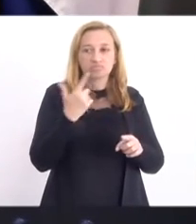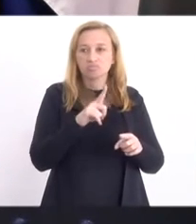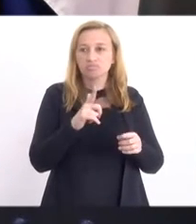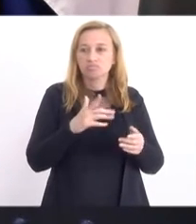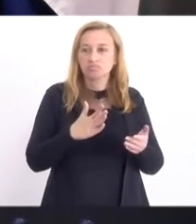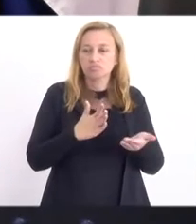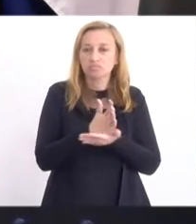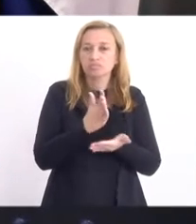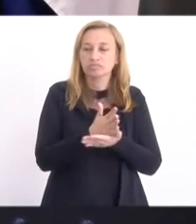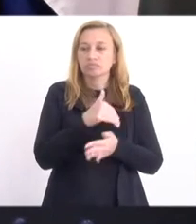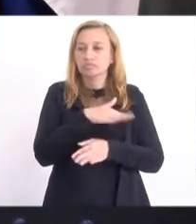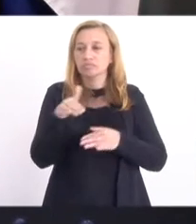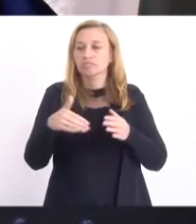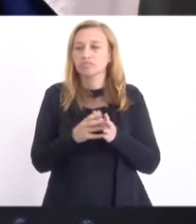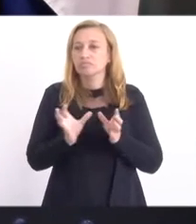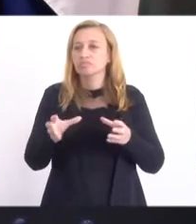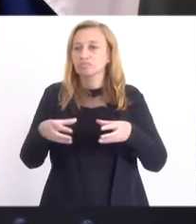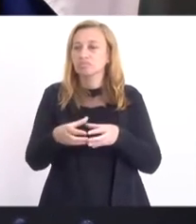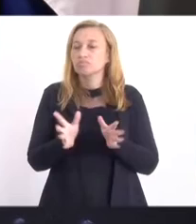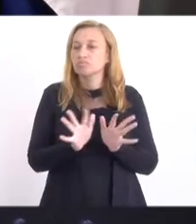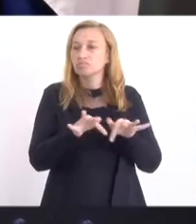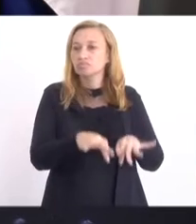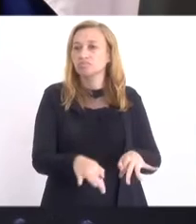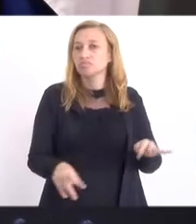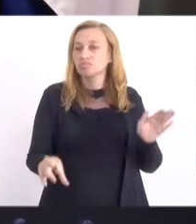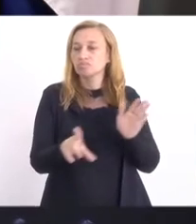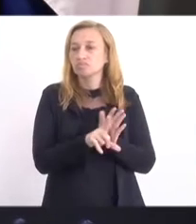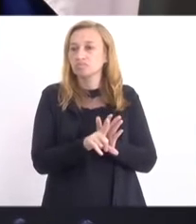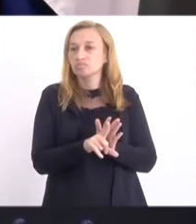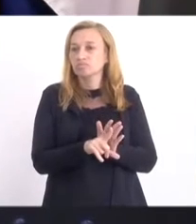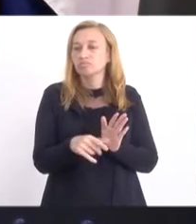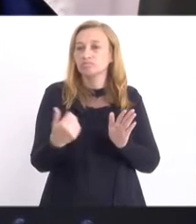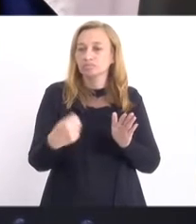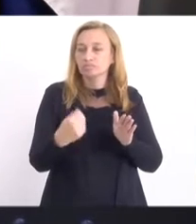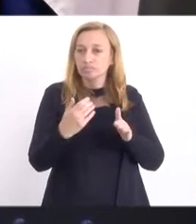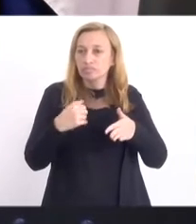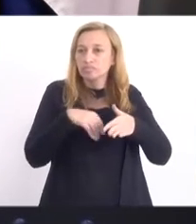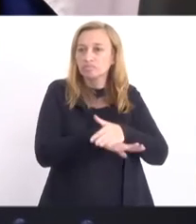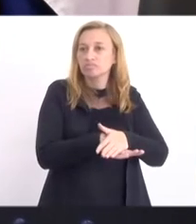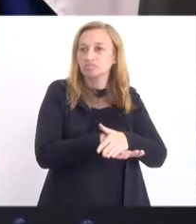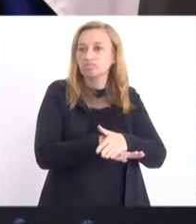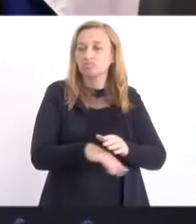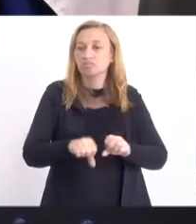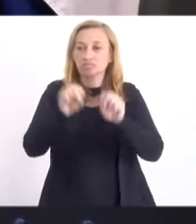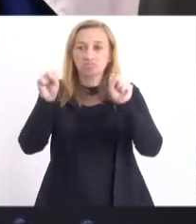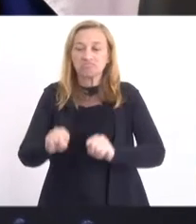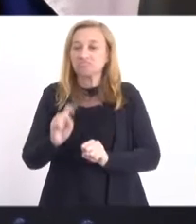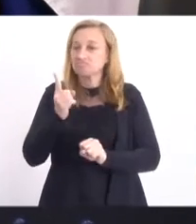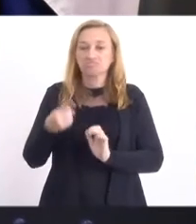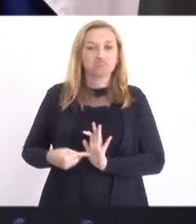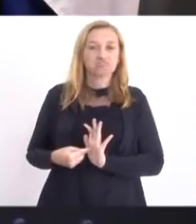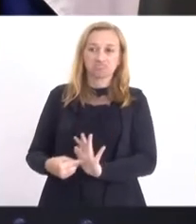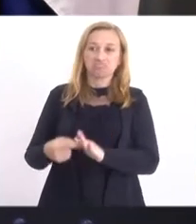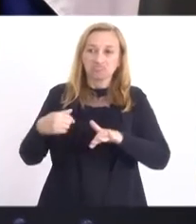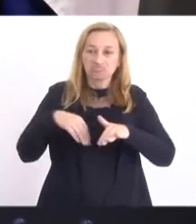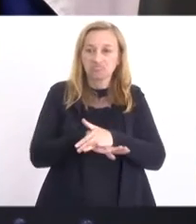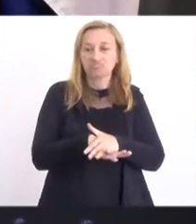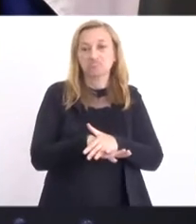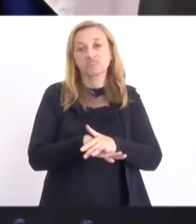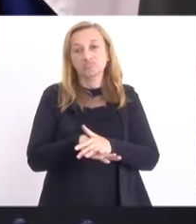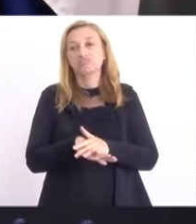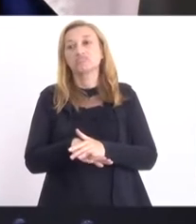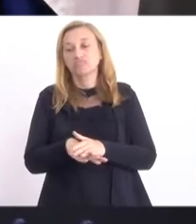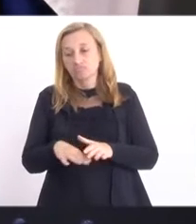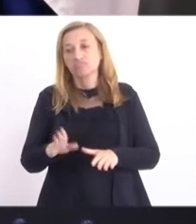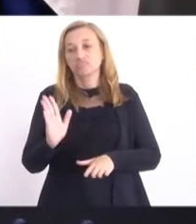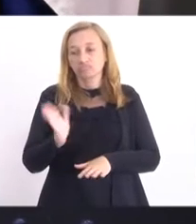comissões e no final da legislatura ele deveria ter sido arquivado. Só que no sistema não aponta o arquivamento. Mas ele